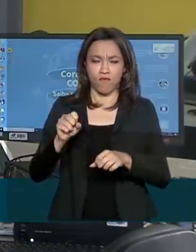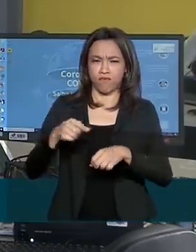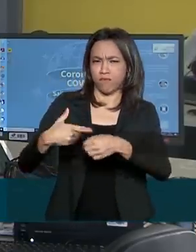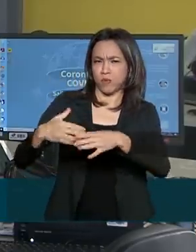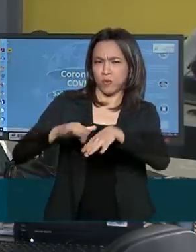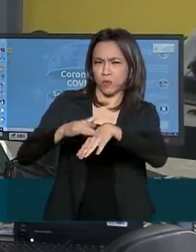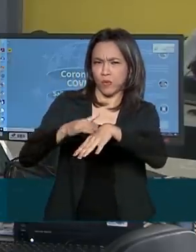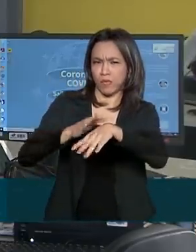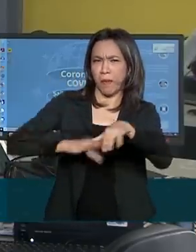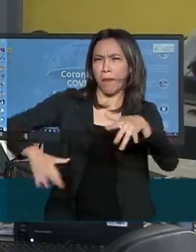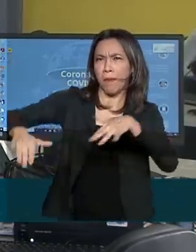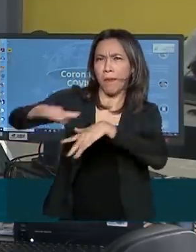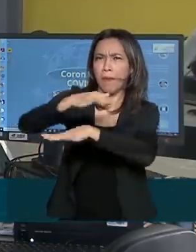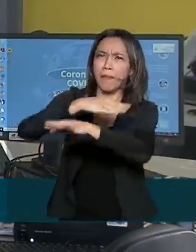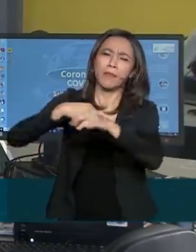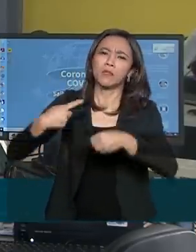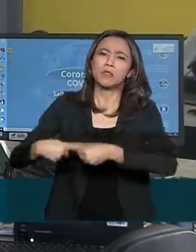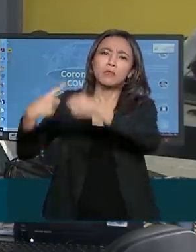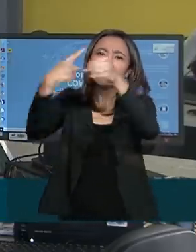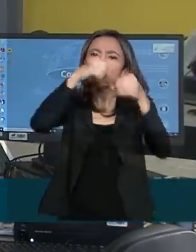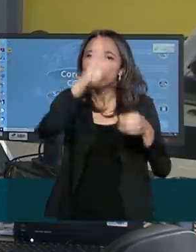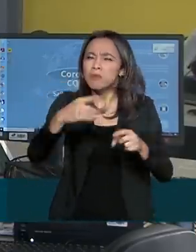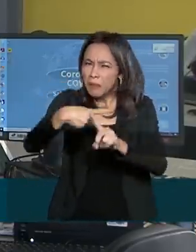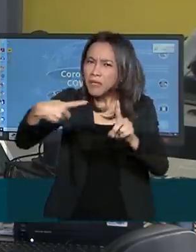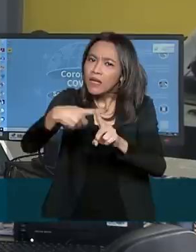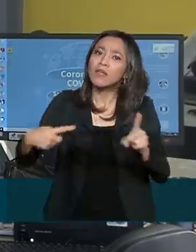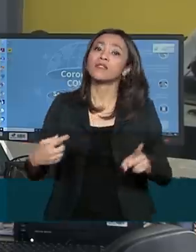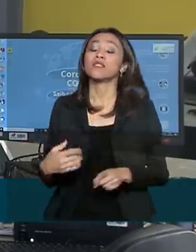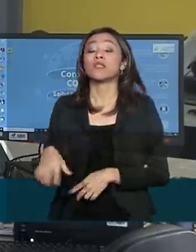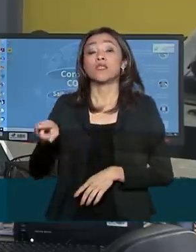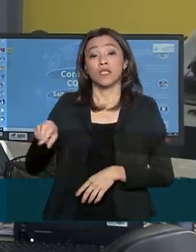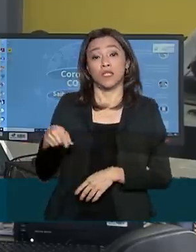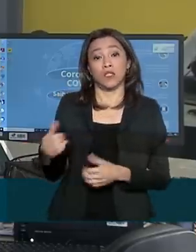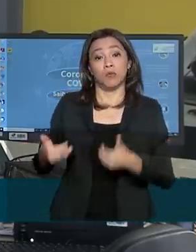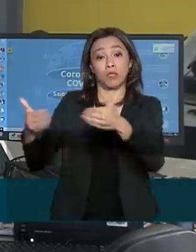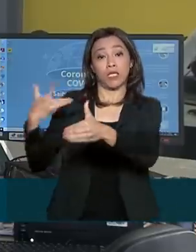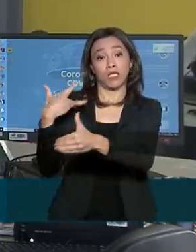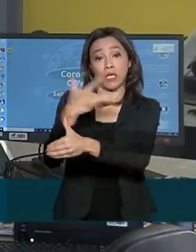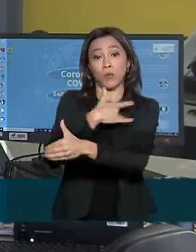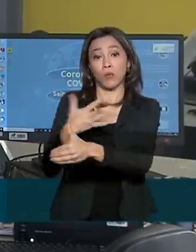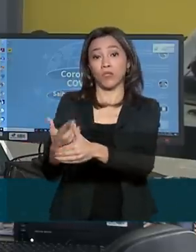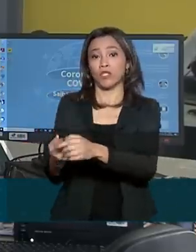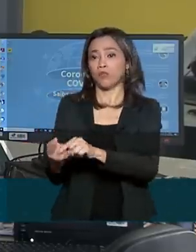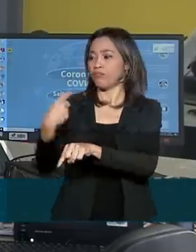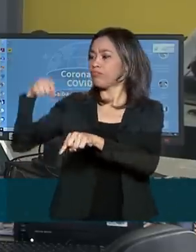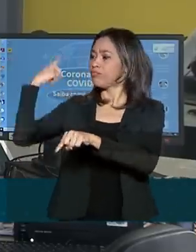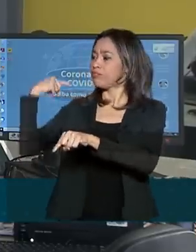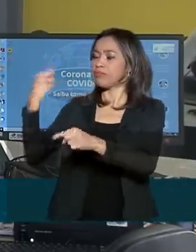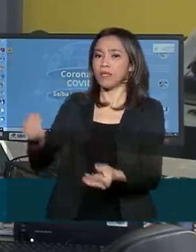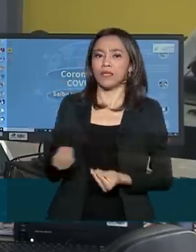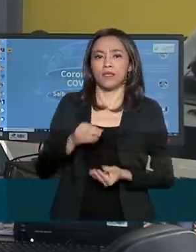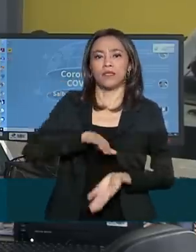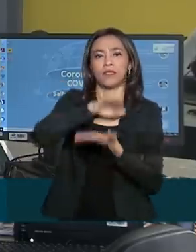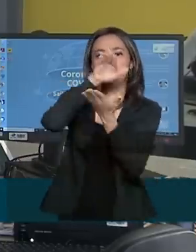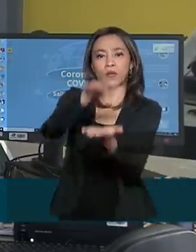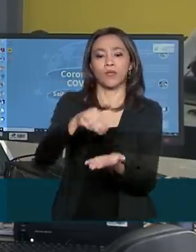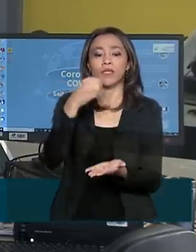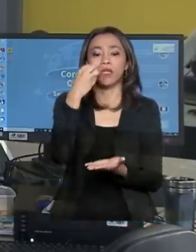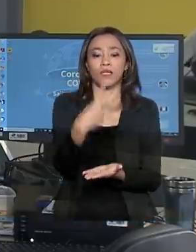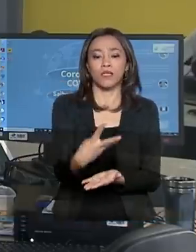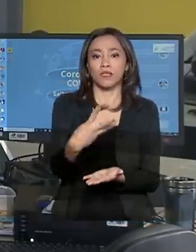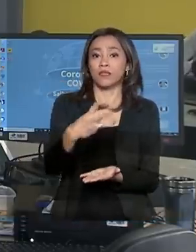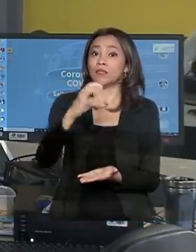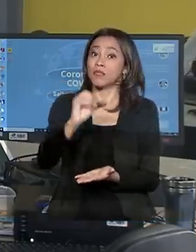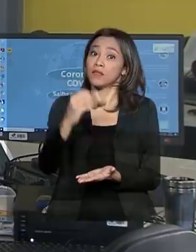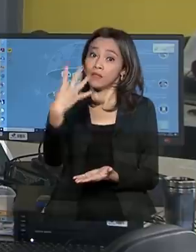municípios brasileiros. E para tratar dos casos mais graves, o Ministério da Saúde entregou nos últimos dias 304 respiradores em nove